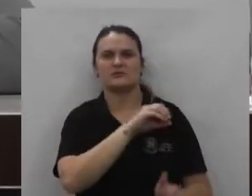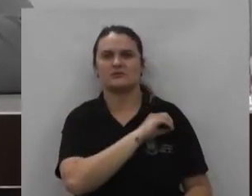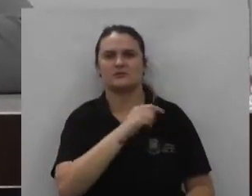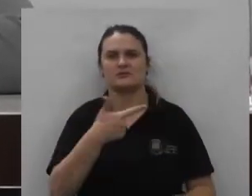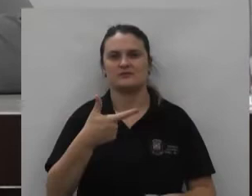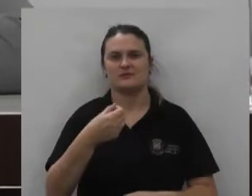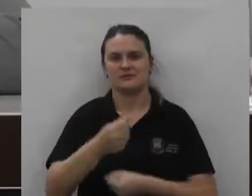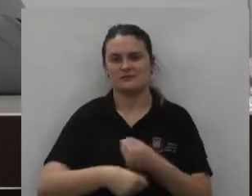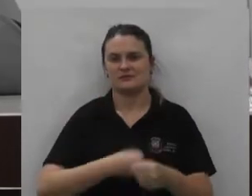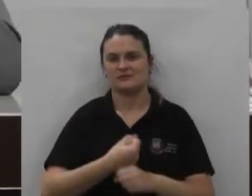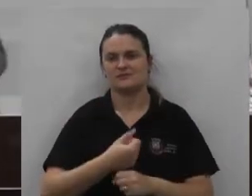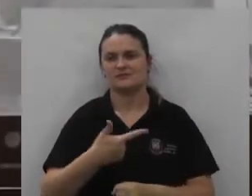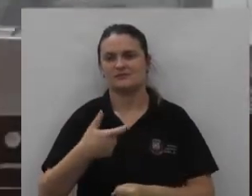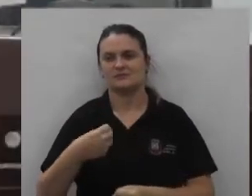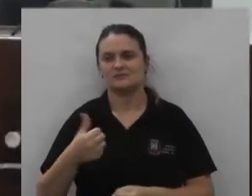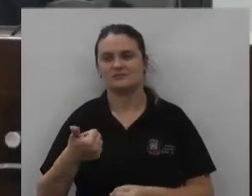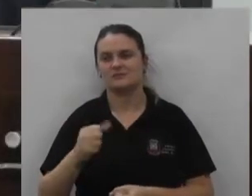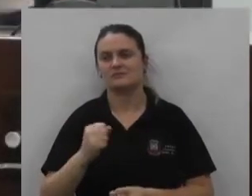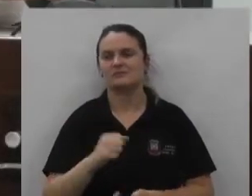20 de 2018